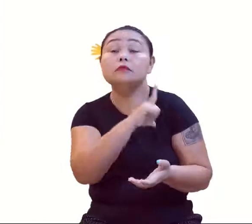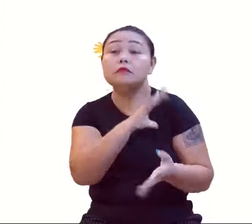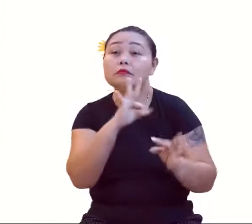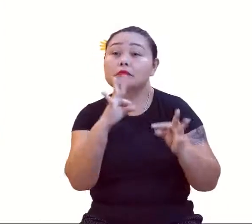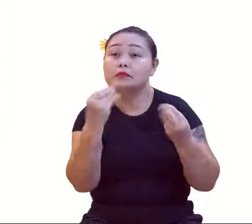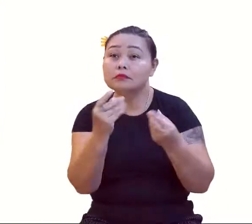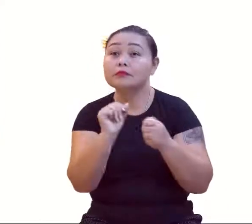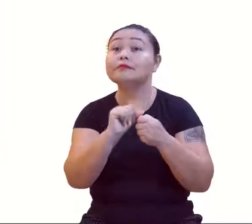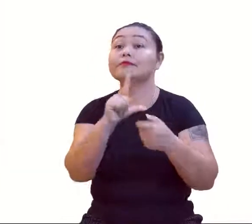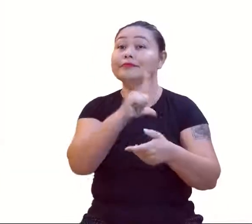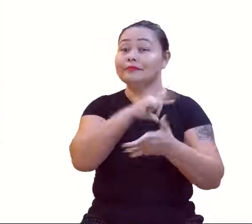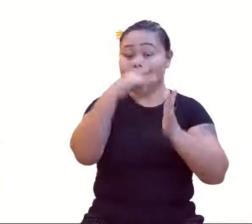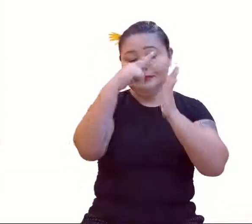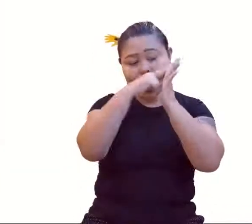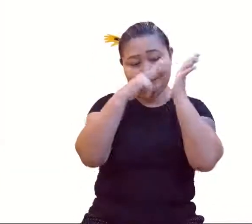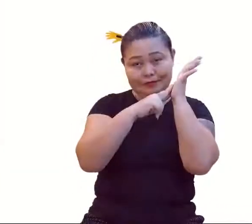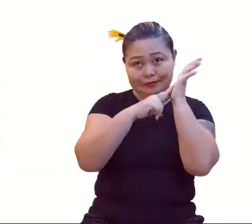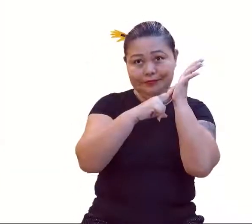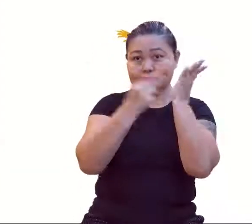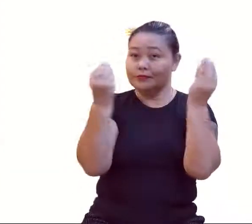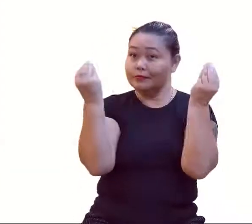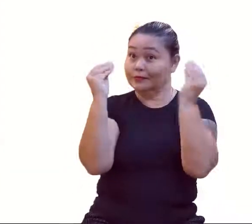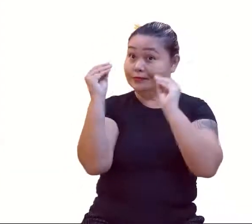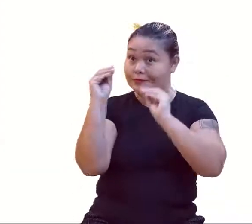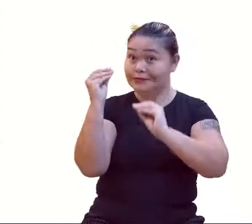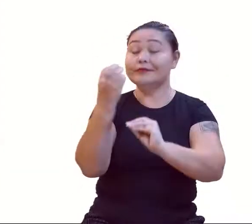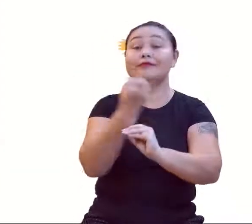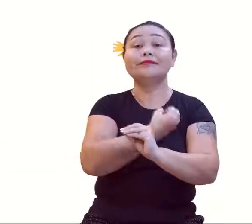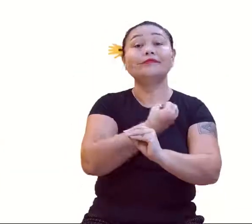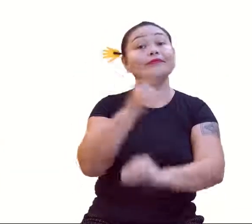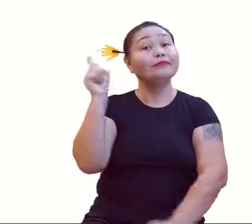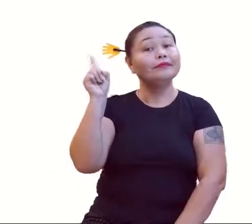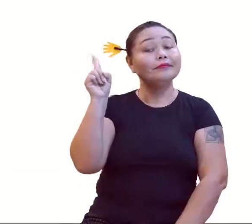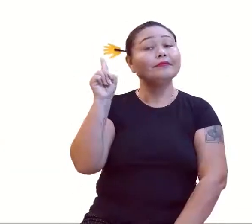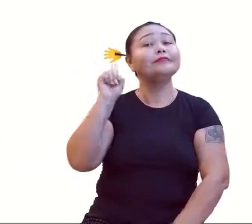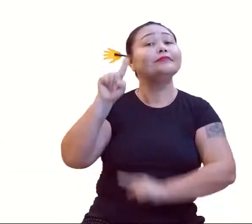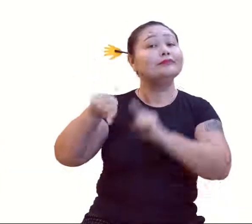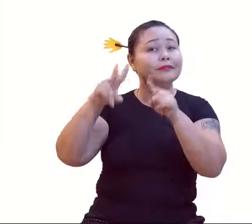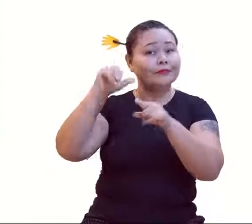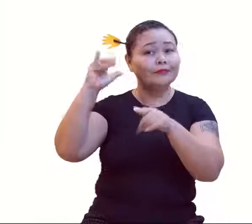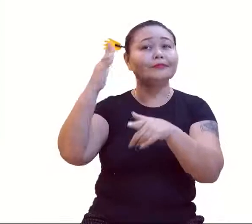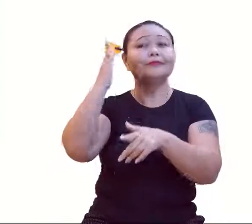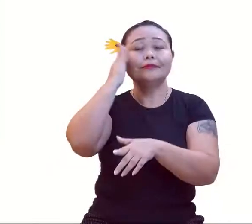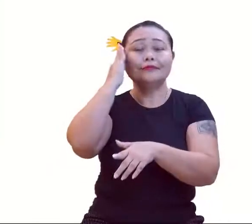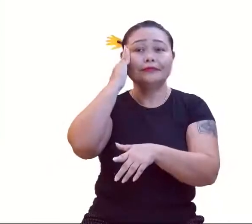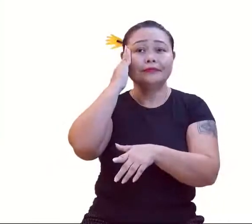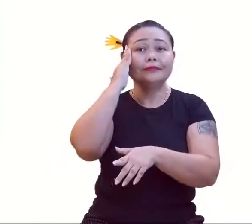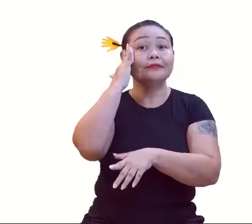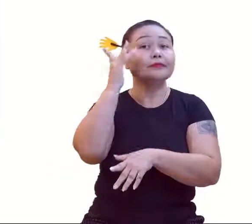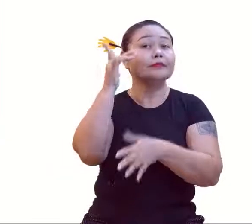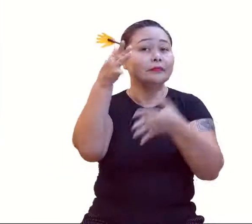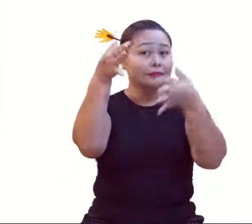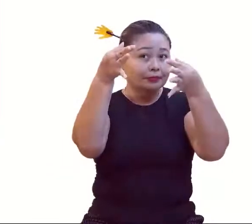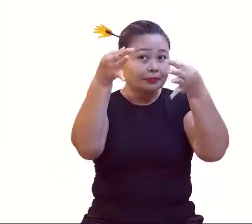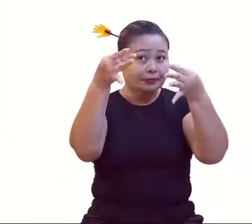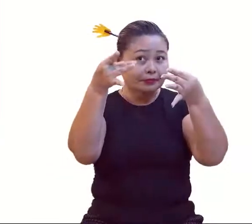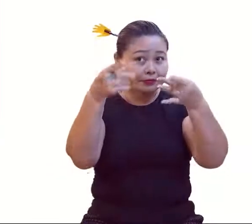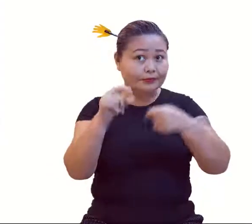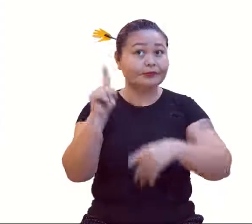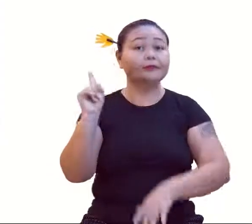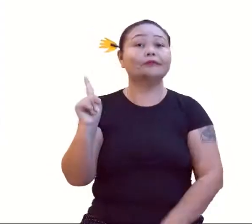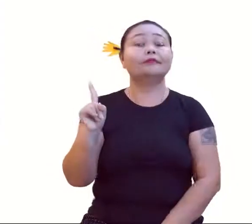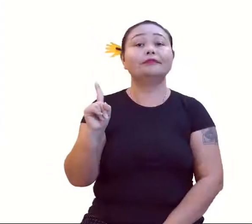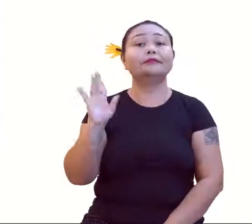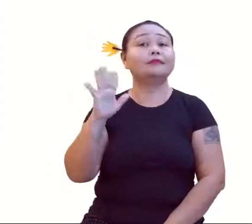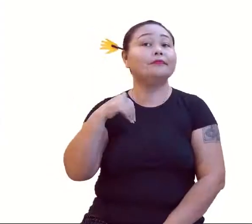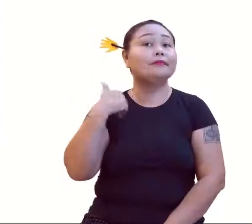formação, joga os valores que temos aí e você vai descobrir. Ó, atente-se aos detalhes, né? E